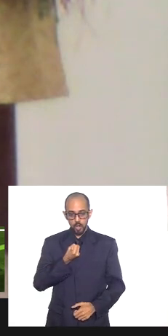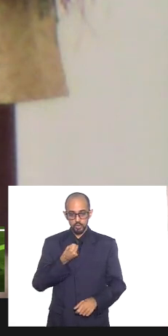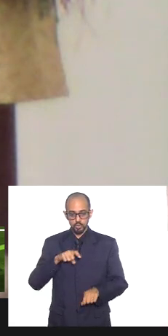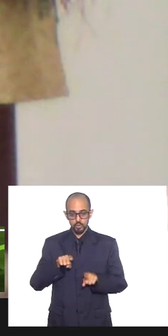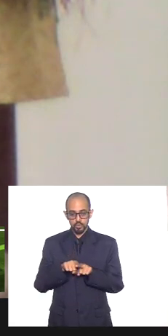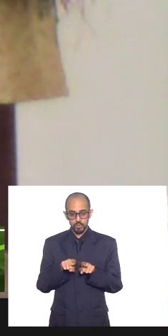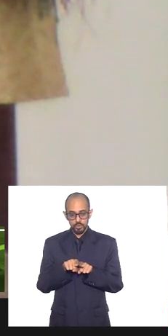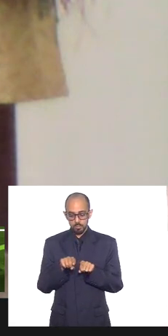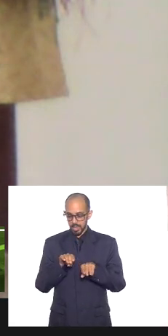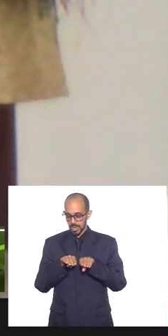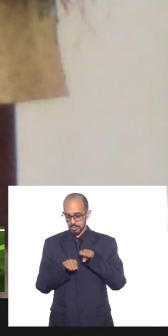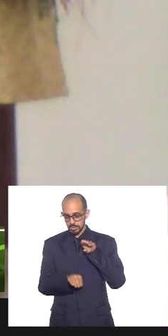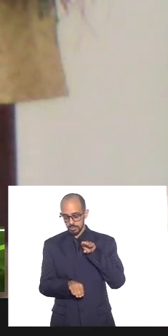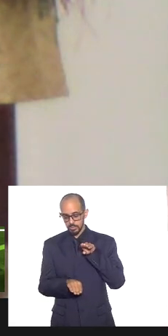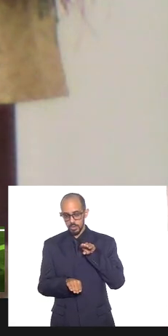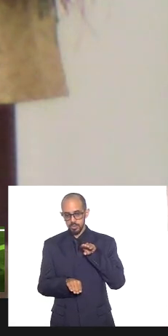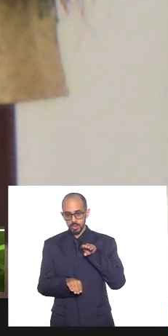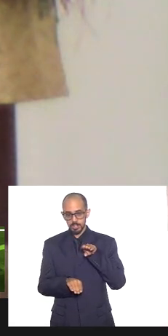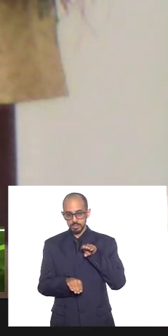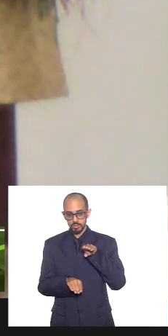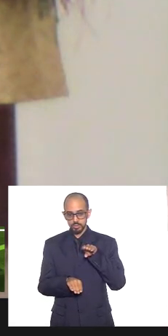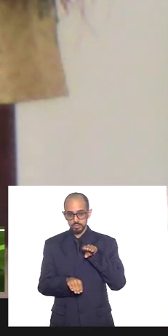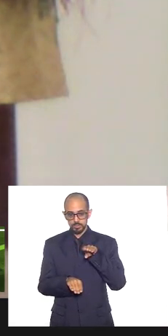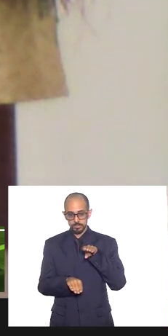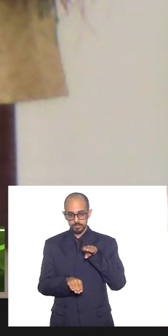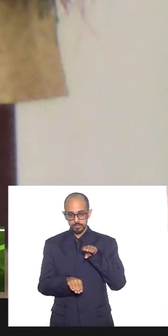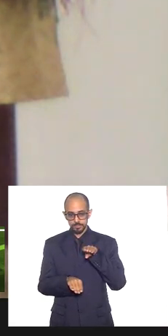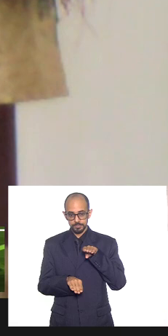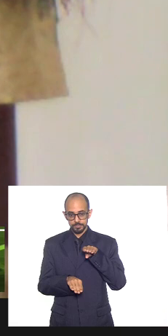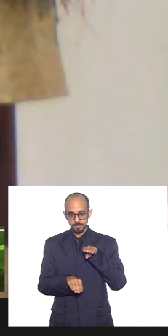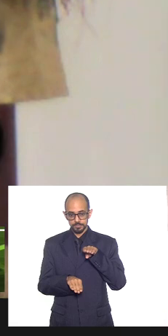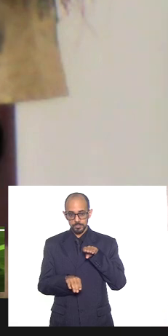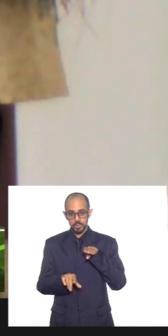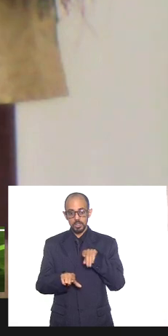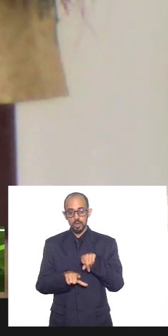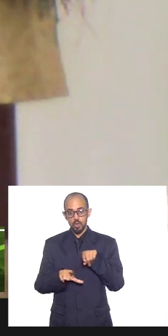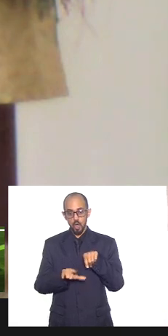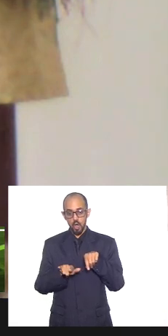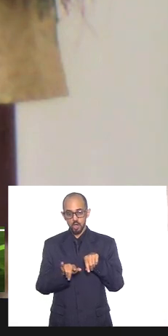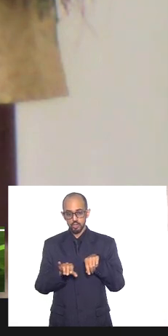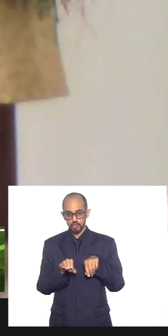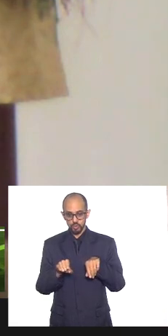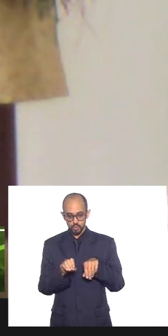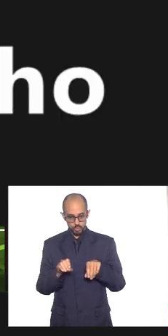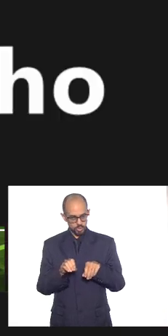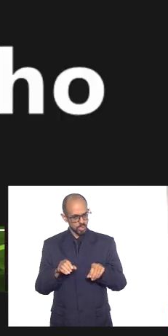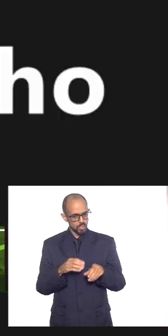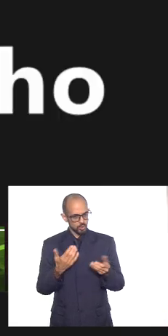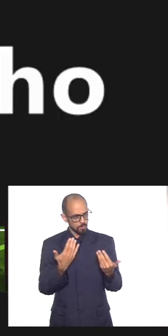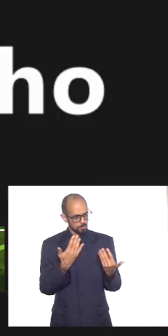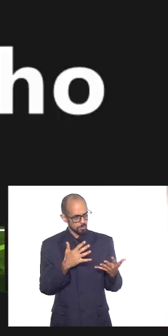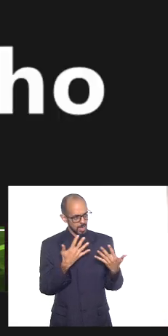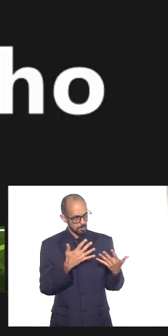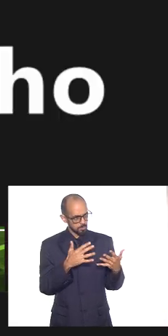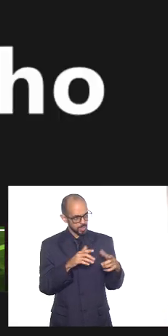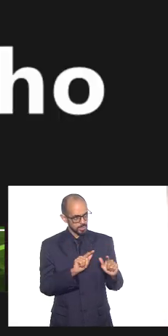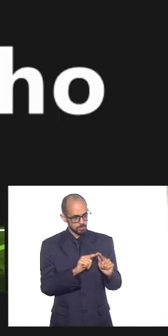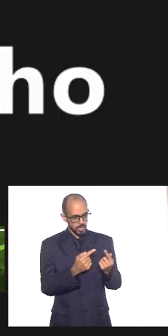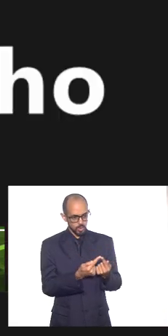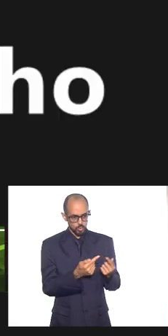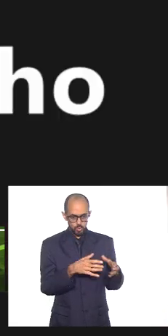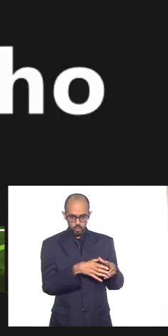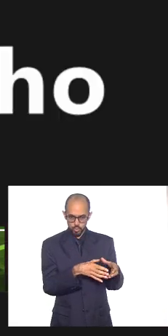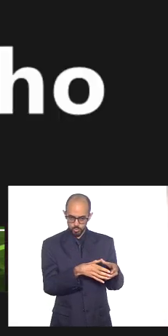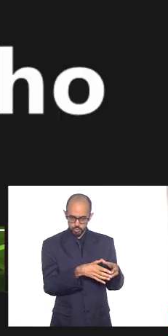desigualdade e e claro volto a parabenizar grupos e gente do